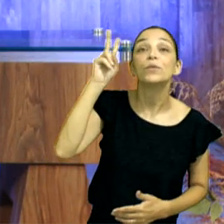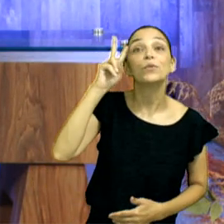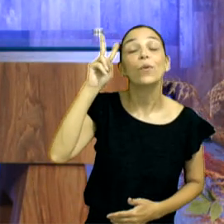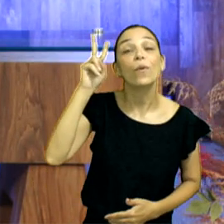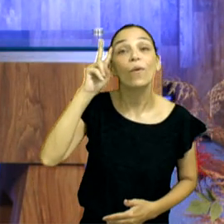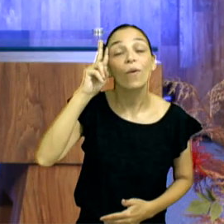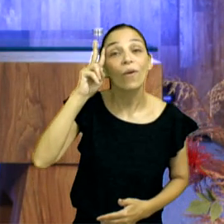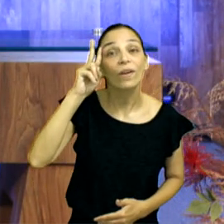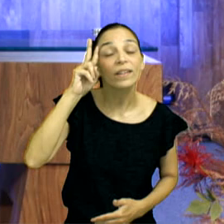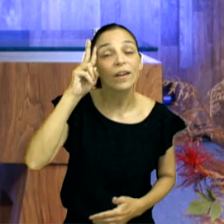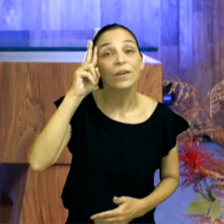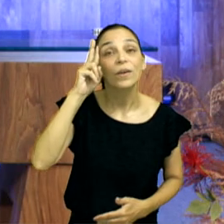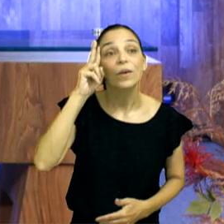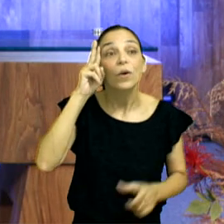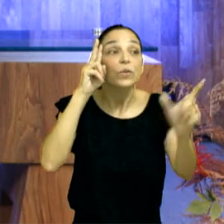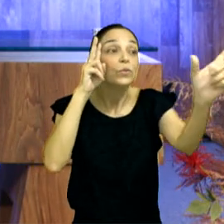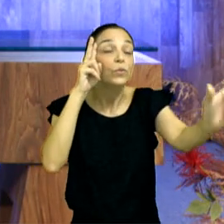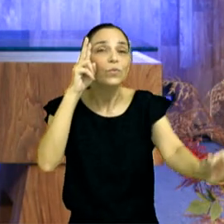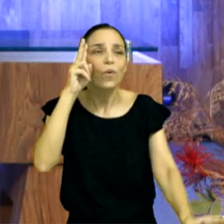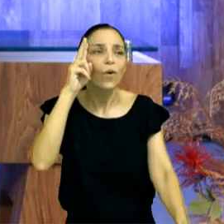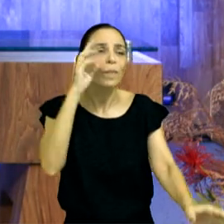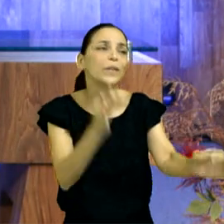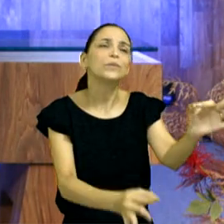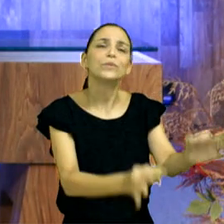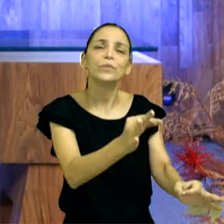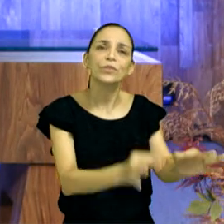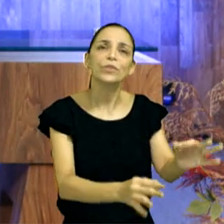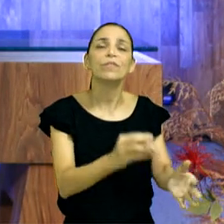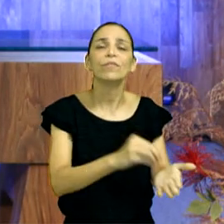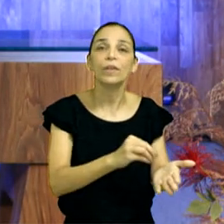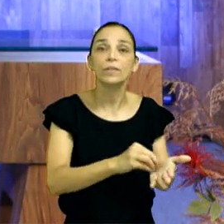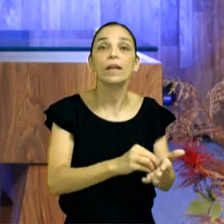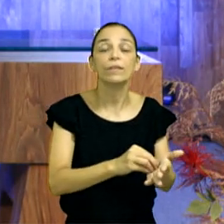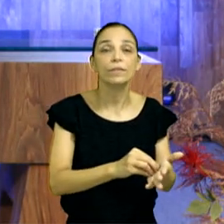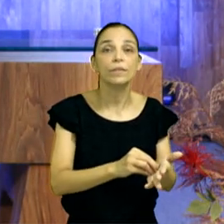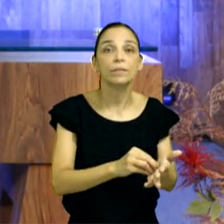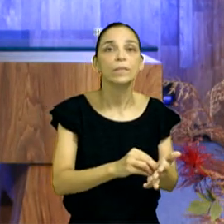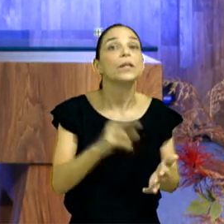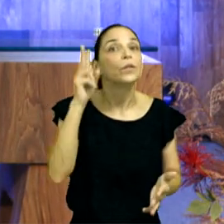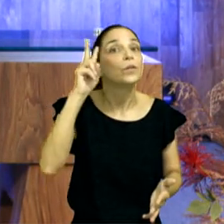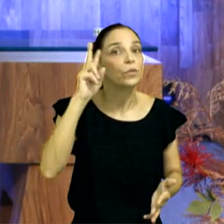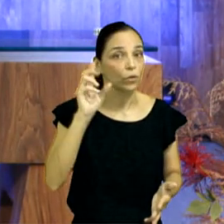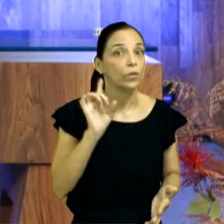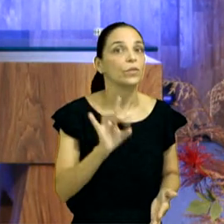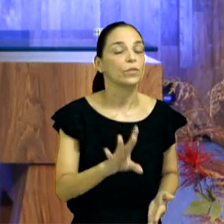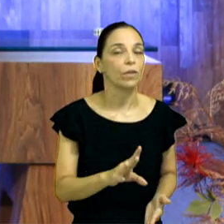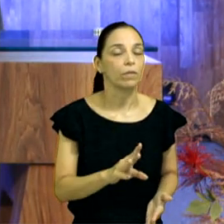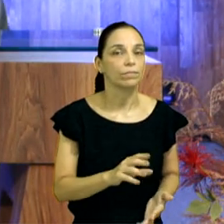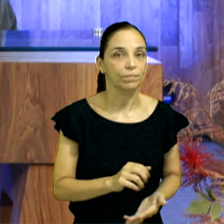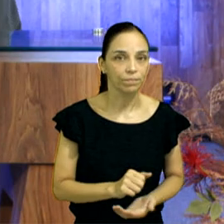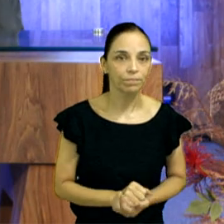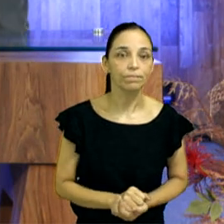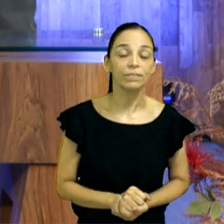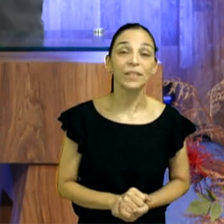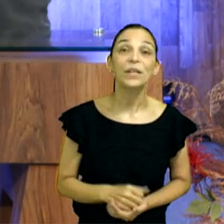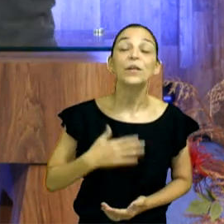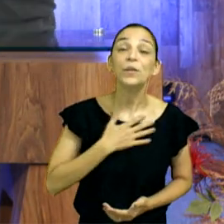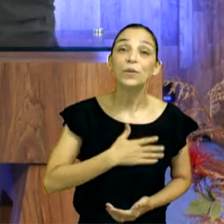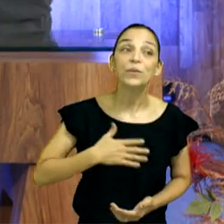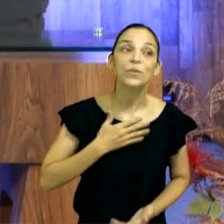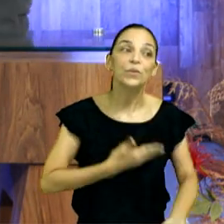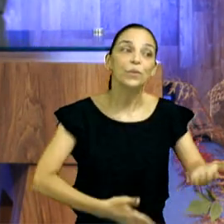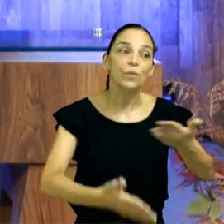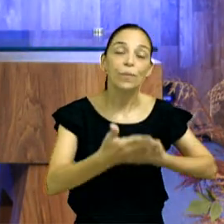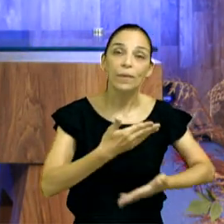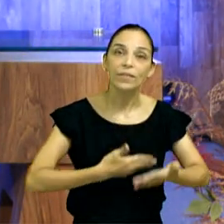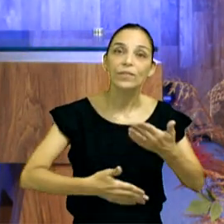que conta de um homem que estava vivendo uma injustiça. É uma fábula, é um conto, mas eu achei muito interessante para a gente compartilhar, muitos aqui já devem